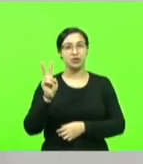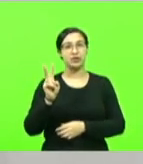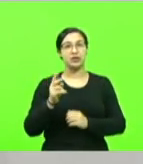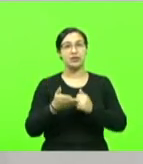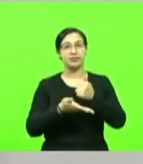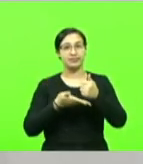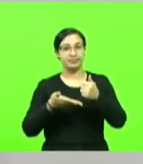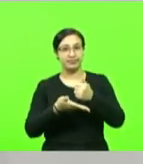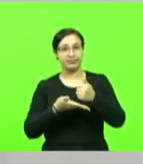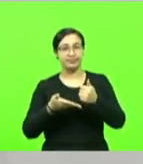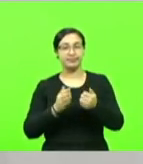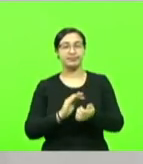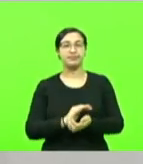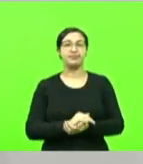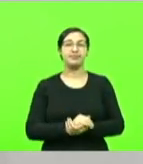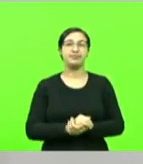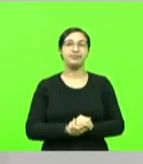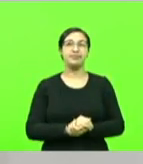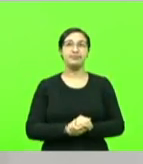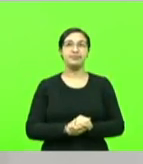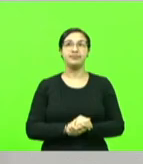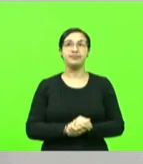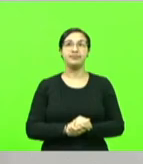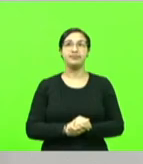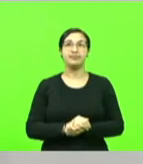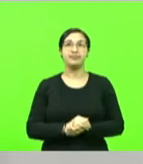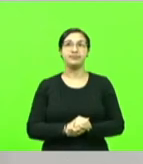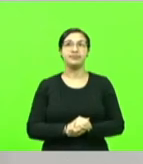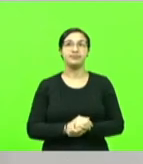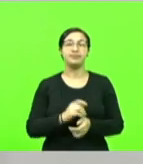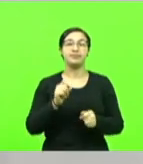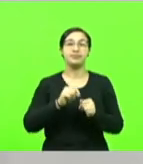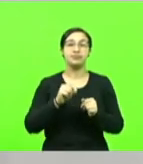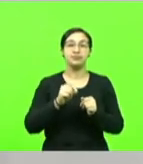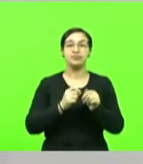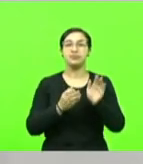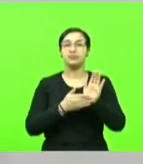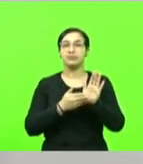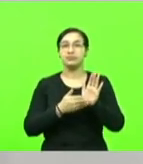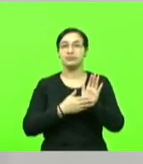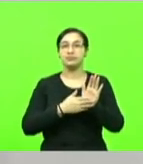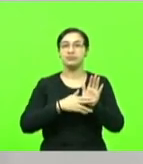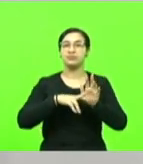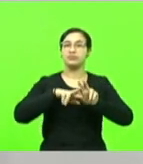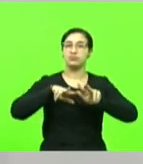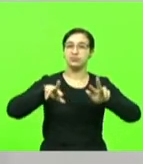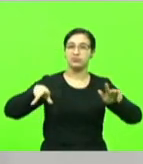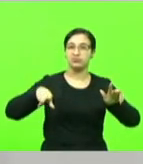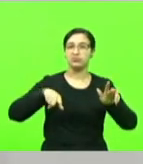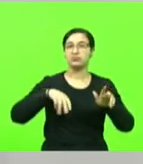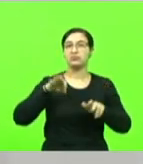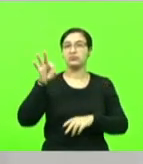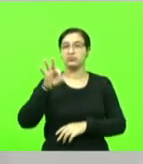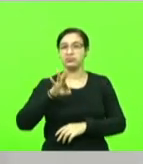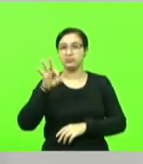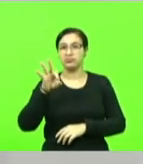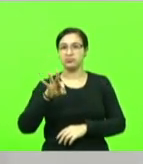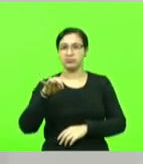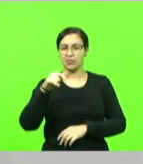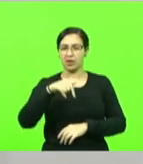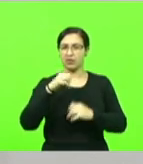O próprio governo já fez uma proposta com diferenças em percentuais. Por que nós também não podemos